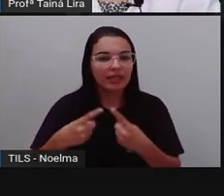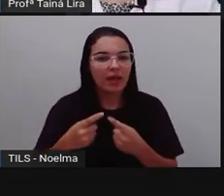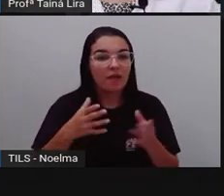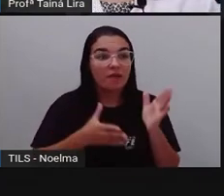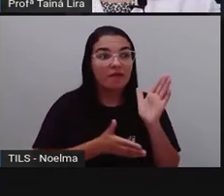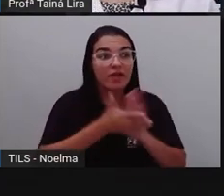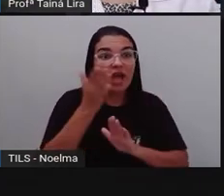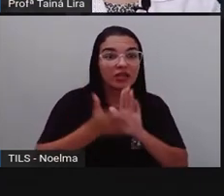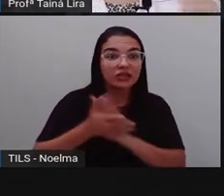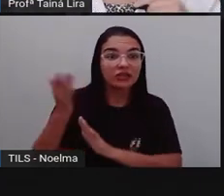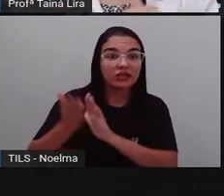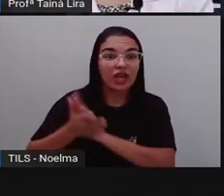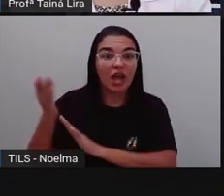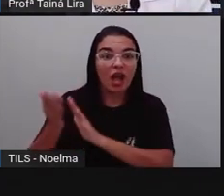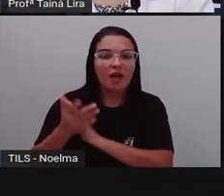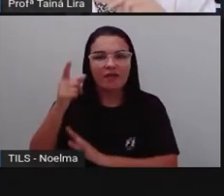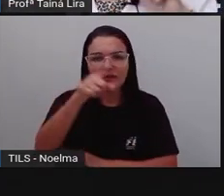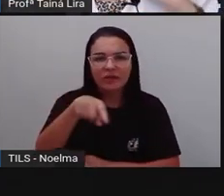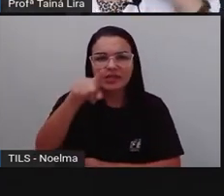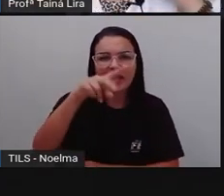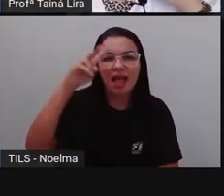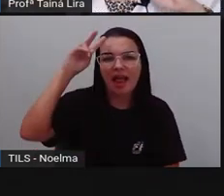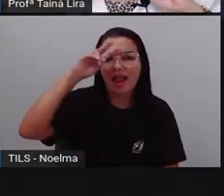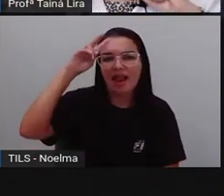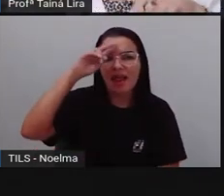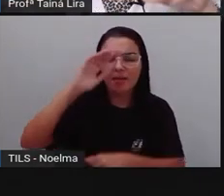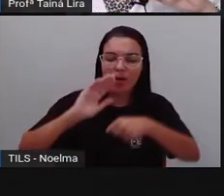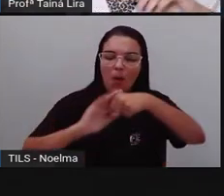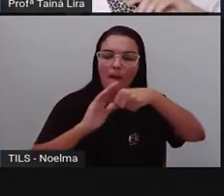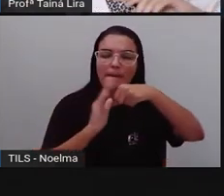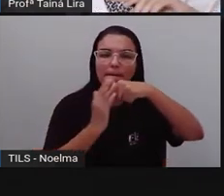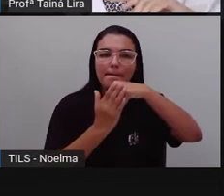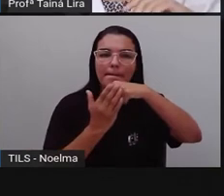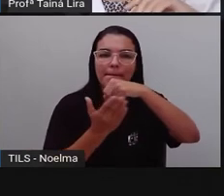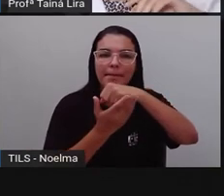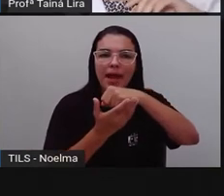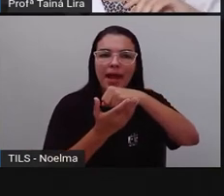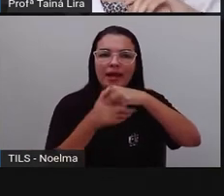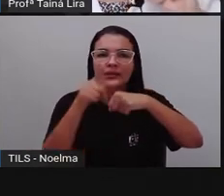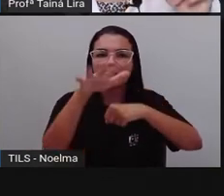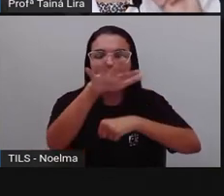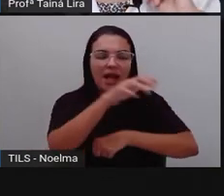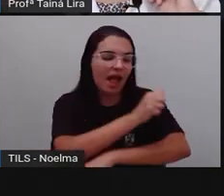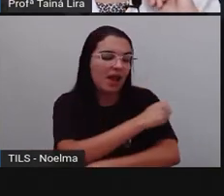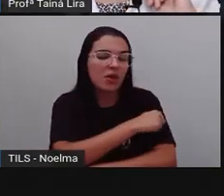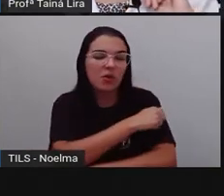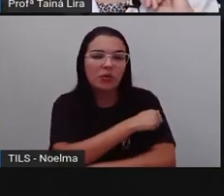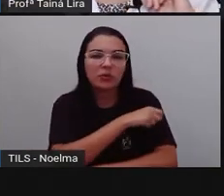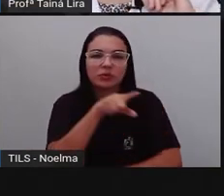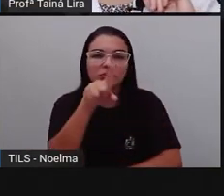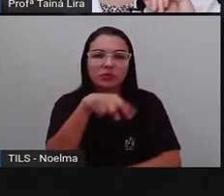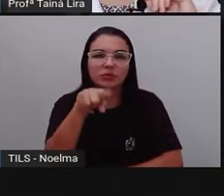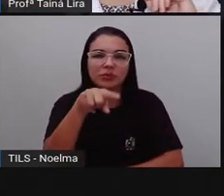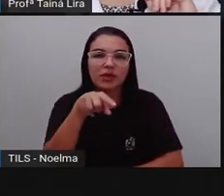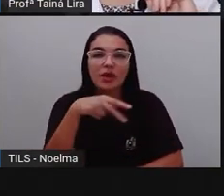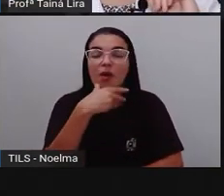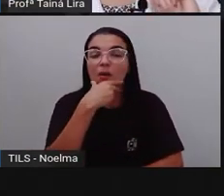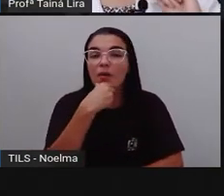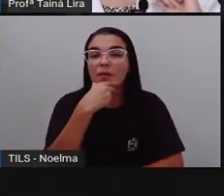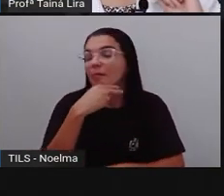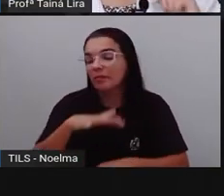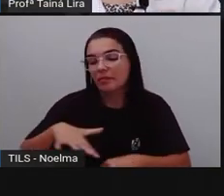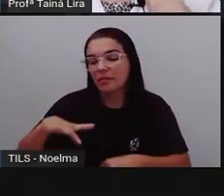viajava. Quem lembra que a Pró falou que o bairro, ó, cadê os alunos aí do segundo ano que moram na Pedra do